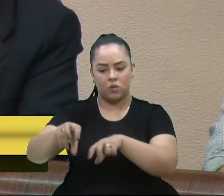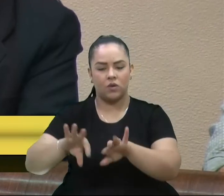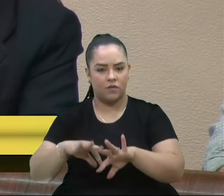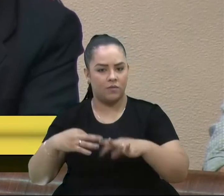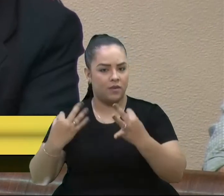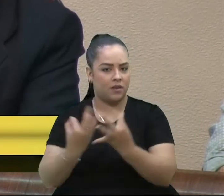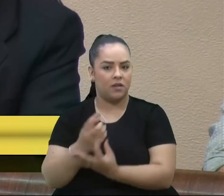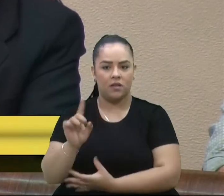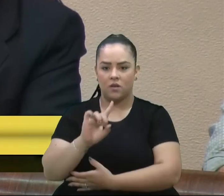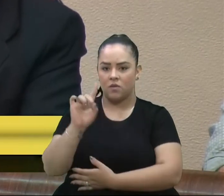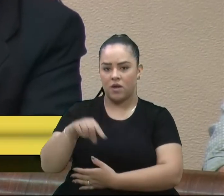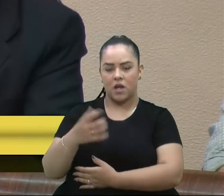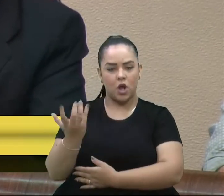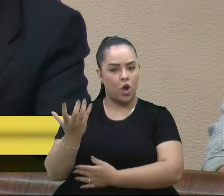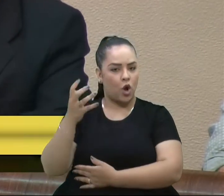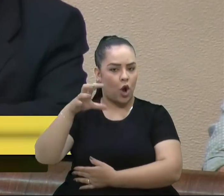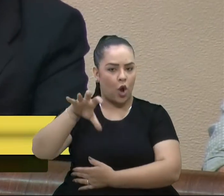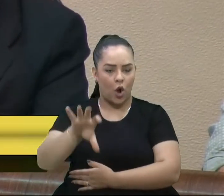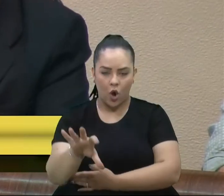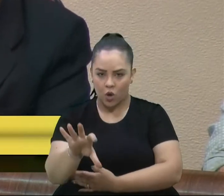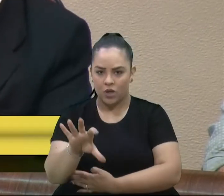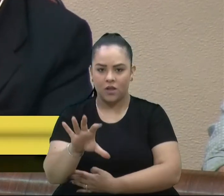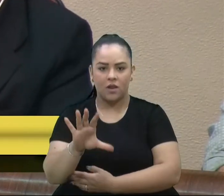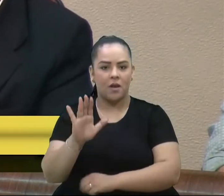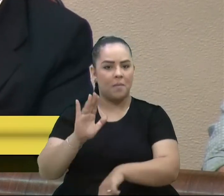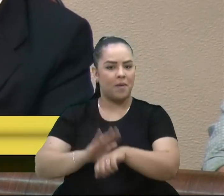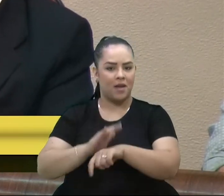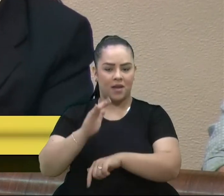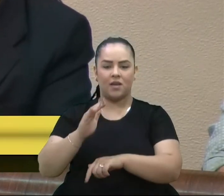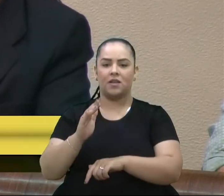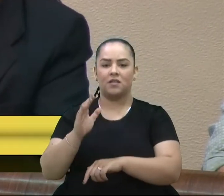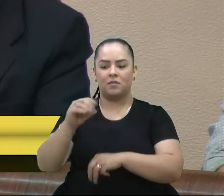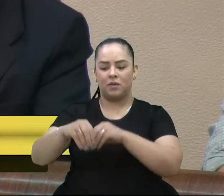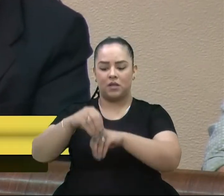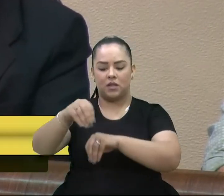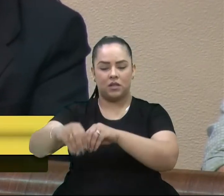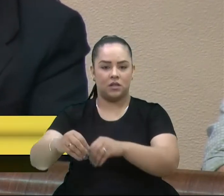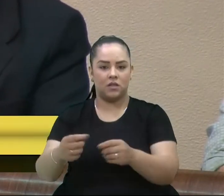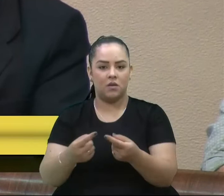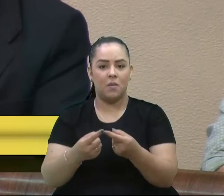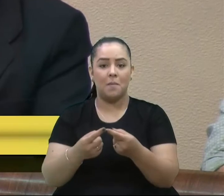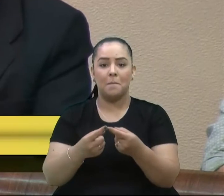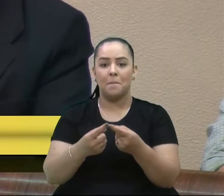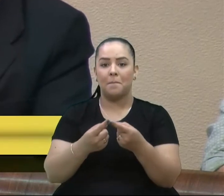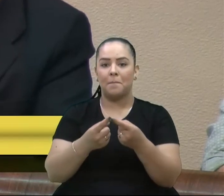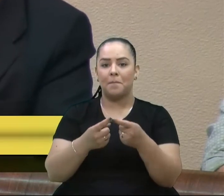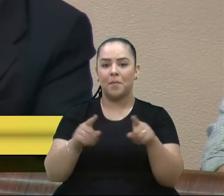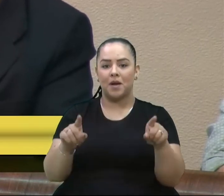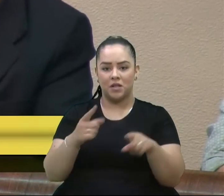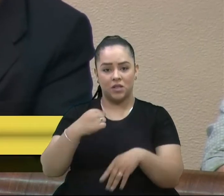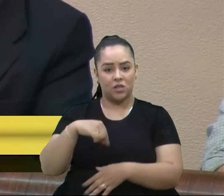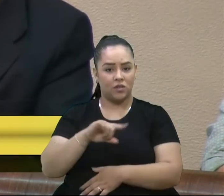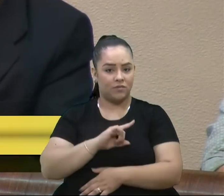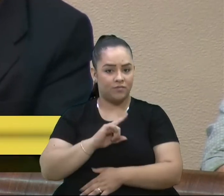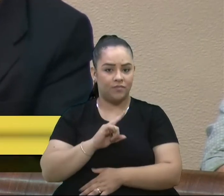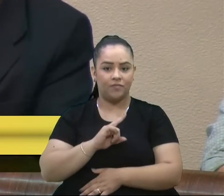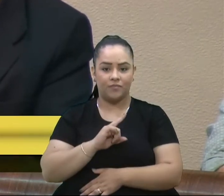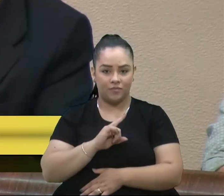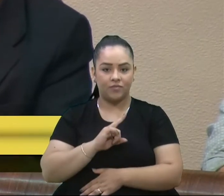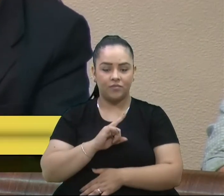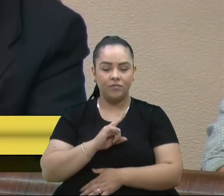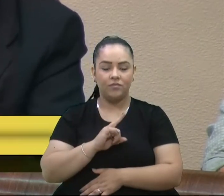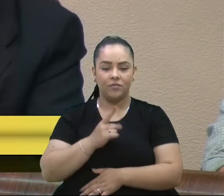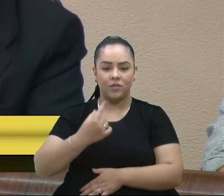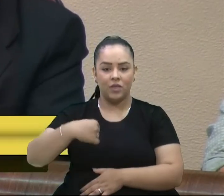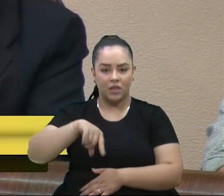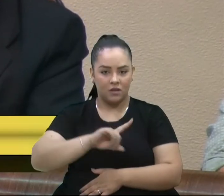é contra o aumento de produção, mas, apesar que nós vivemos uma situação, o